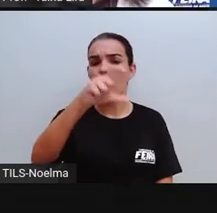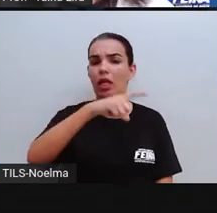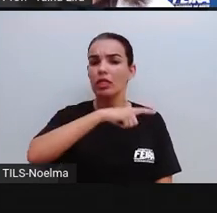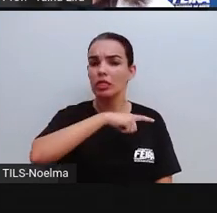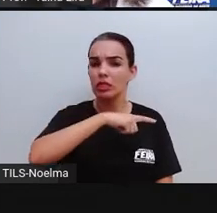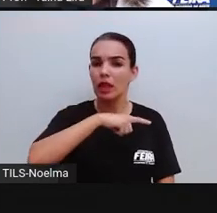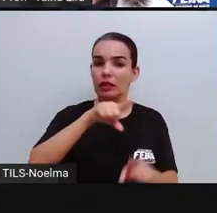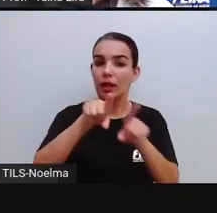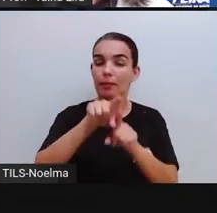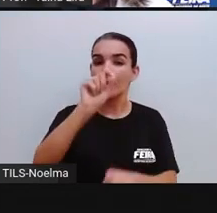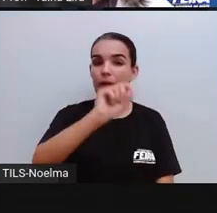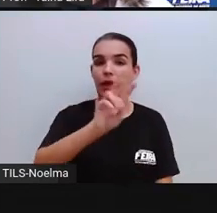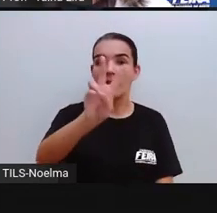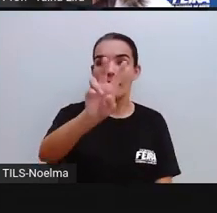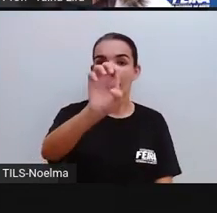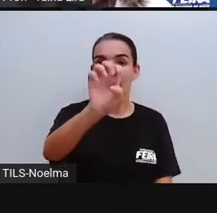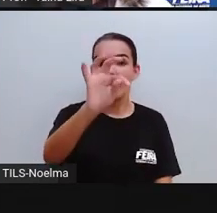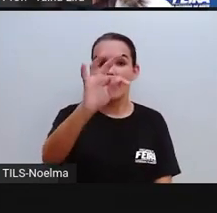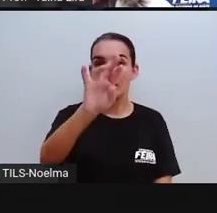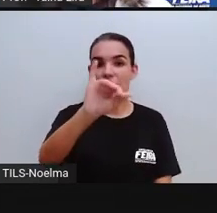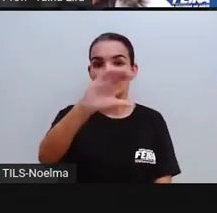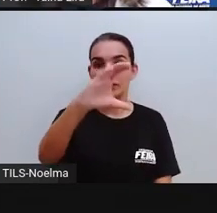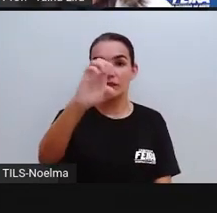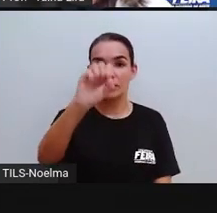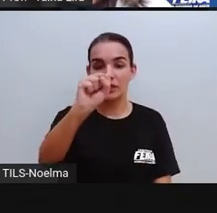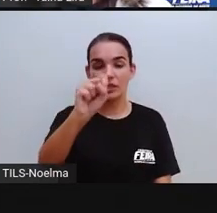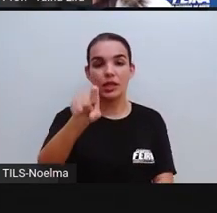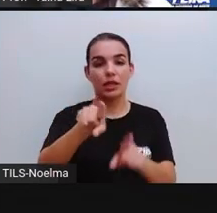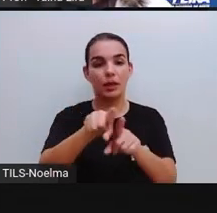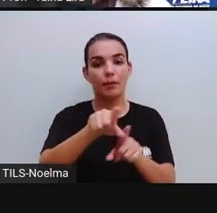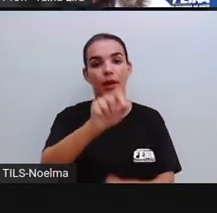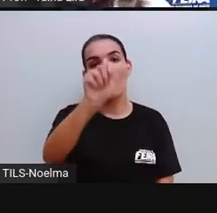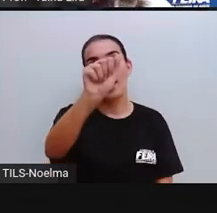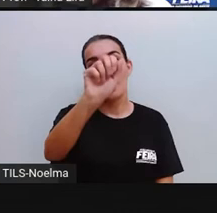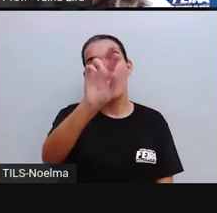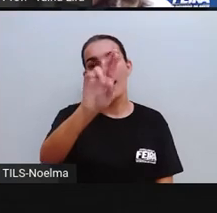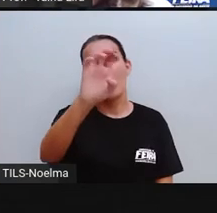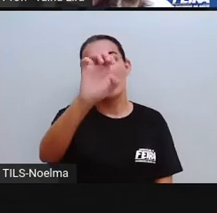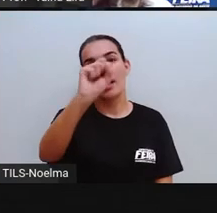e arestas. Então, olha aqui os polígonos, né?